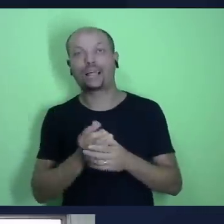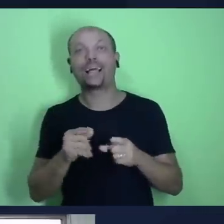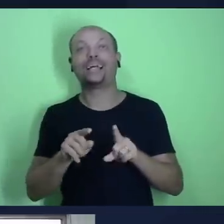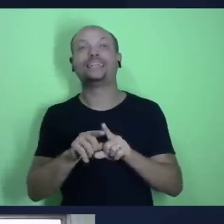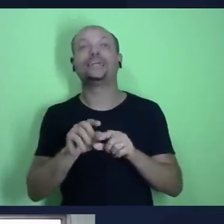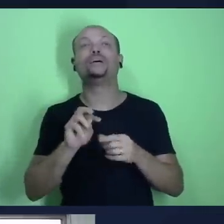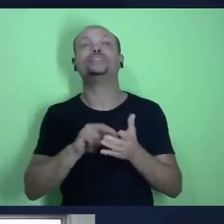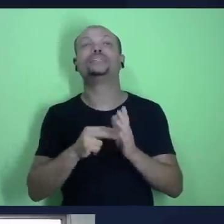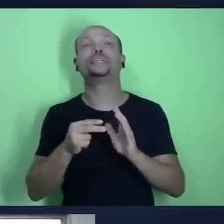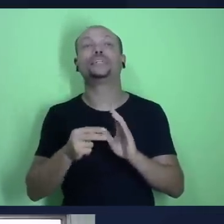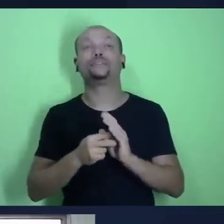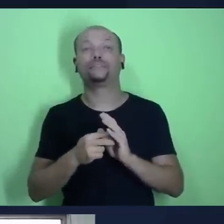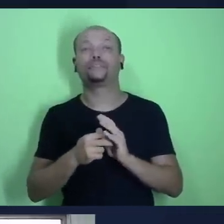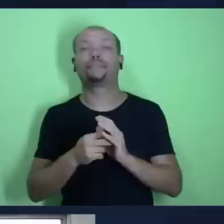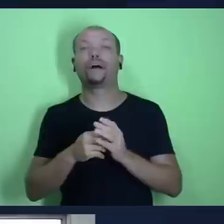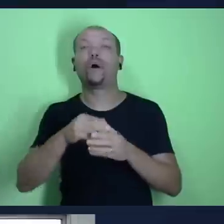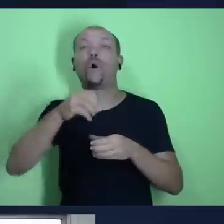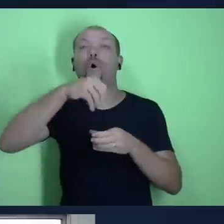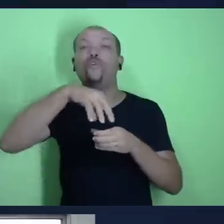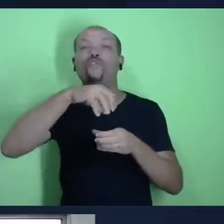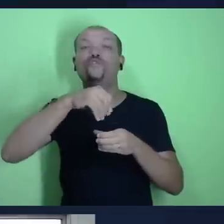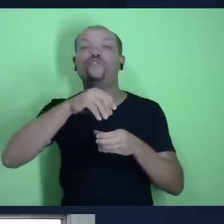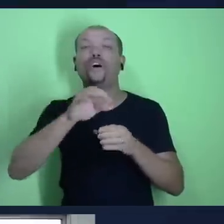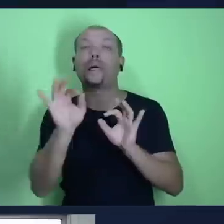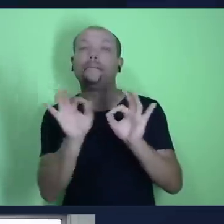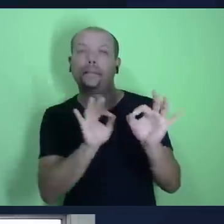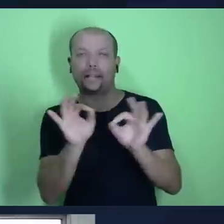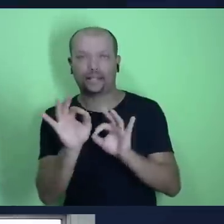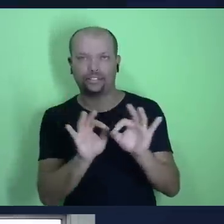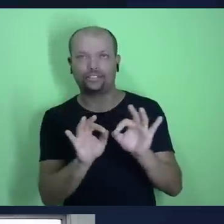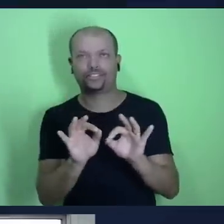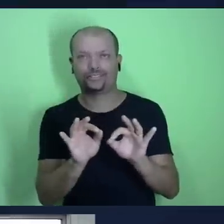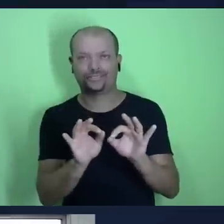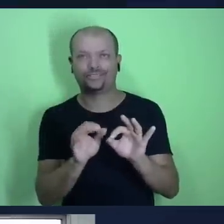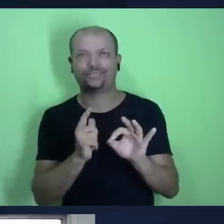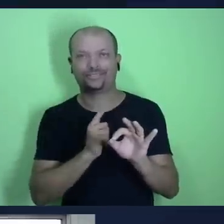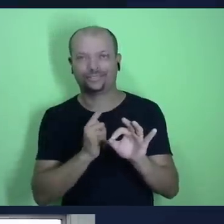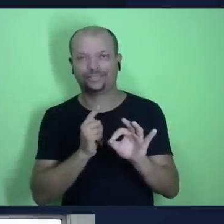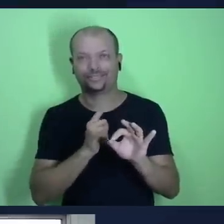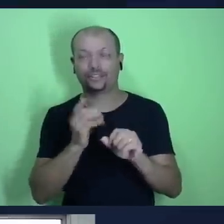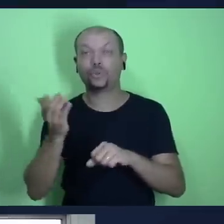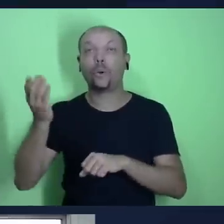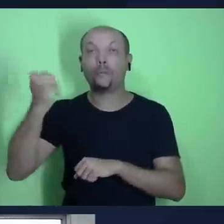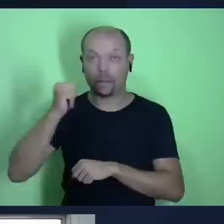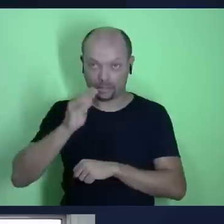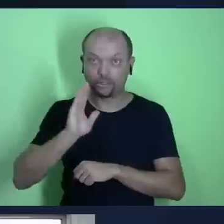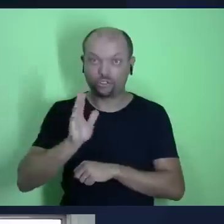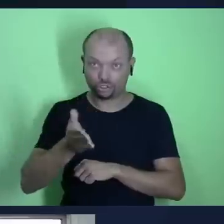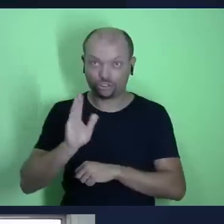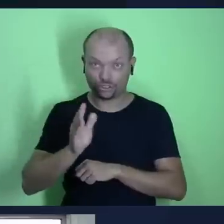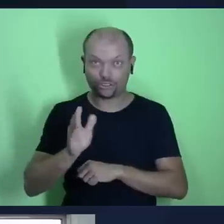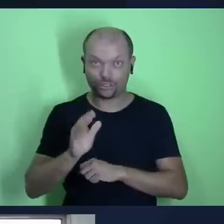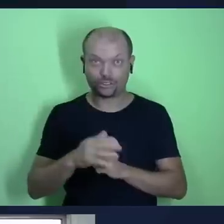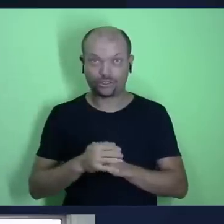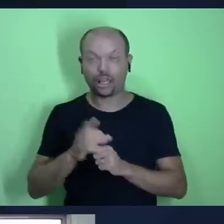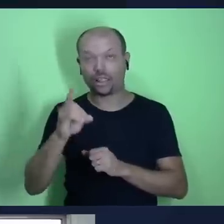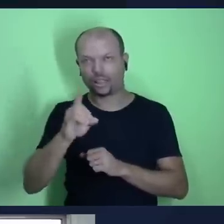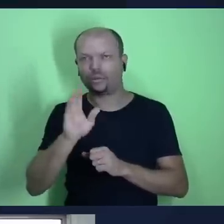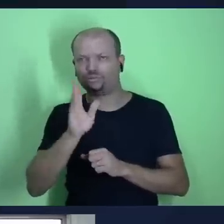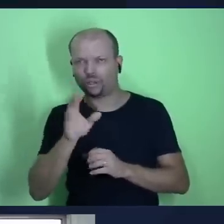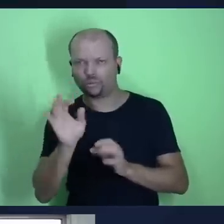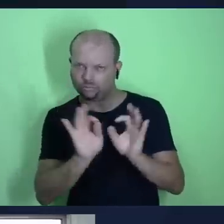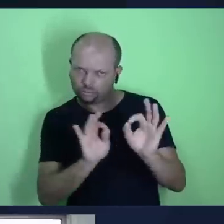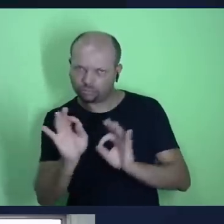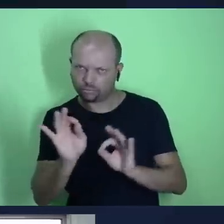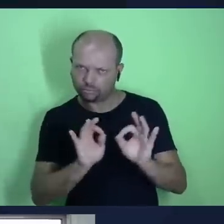oferta planejada, oferta programada. Era assim que era no tabernáculo, o próprio Deus já havia programado, ele